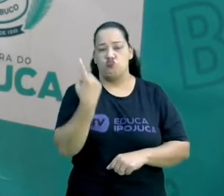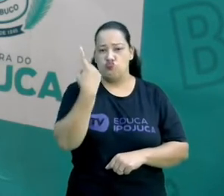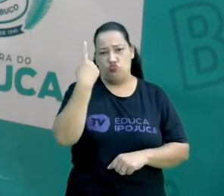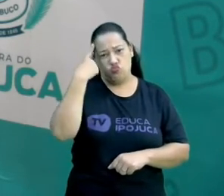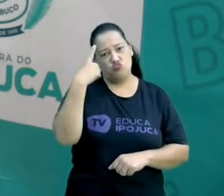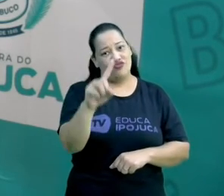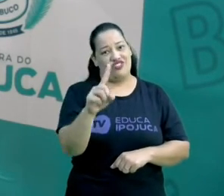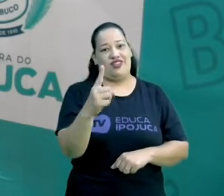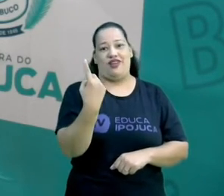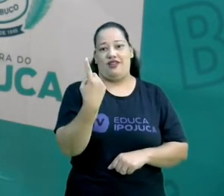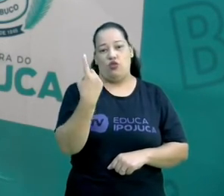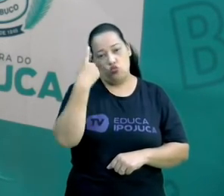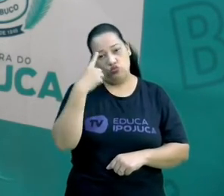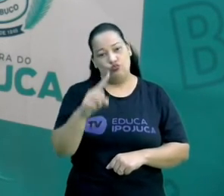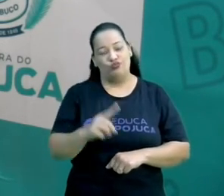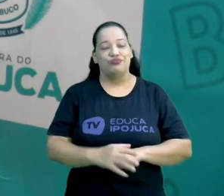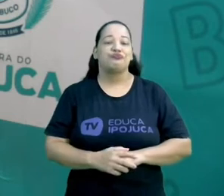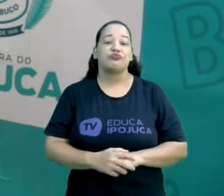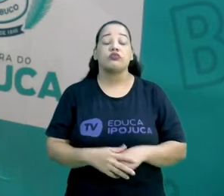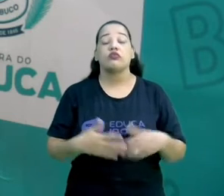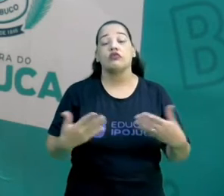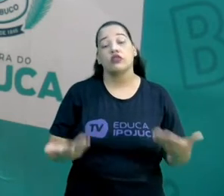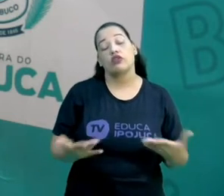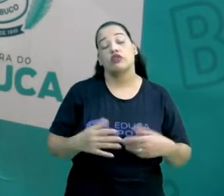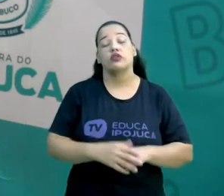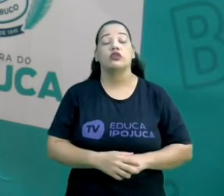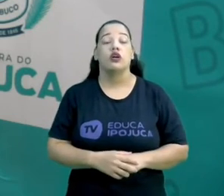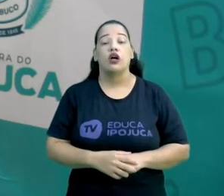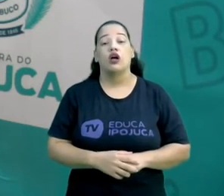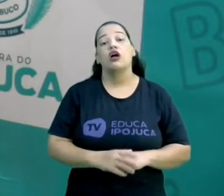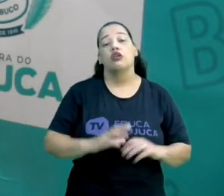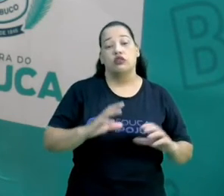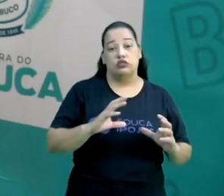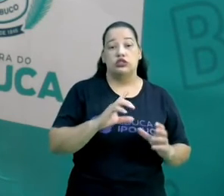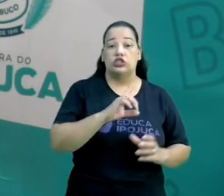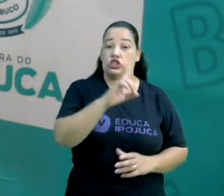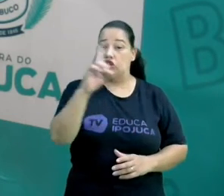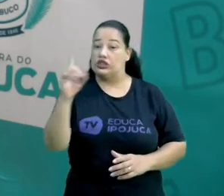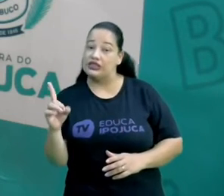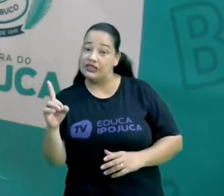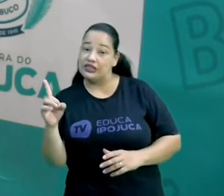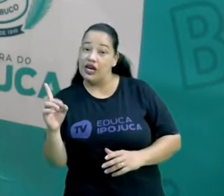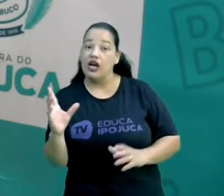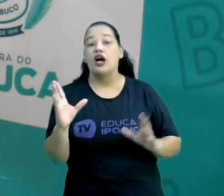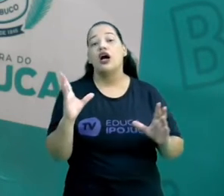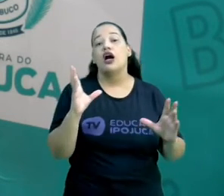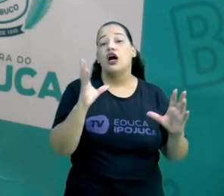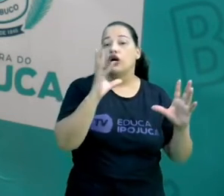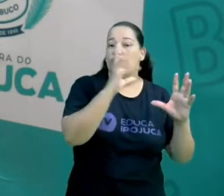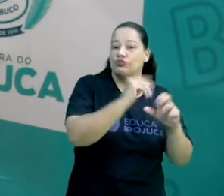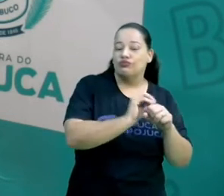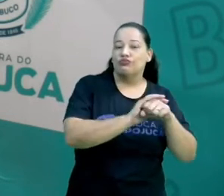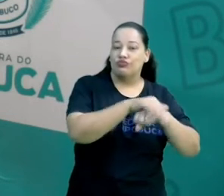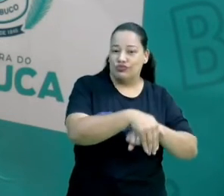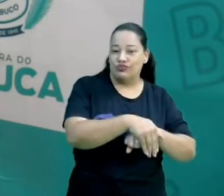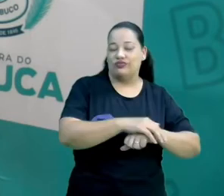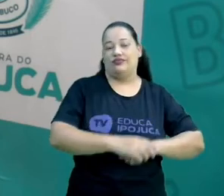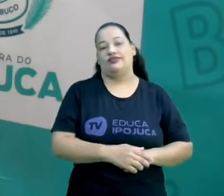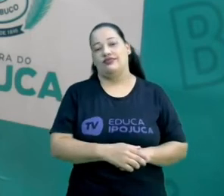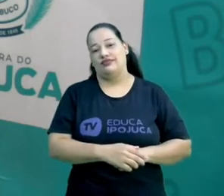certo? Como eu estava explicando, a formação do dia e da noite. Então, parte da Terra é iluminada,